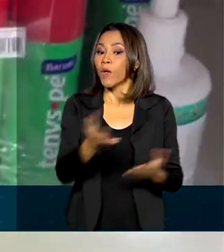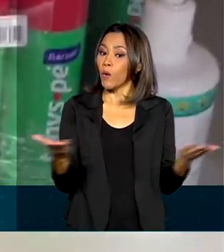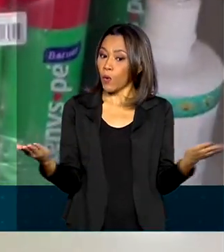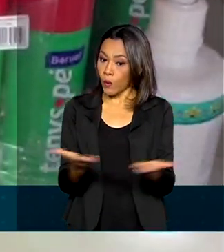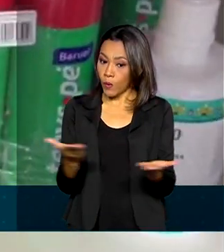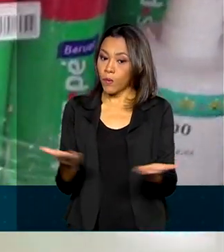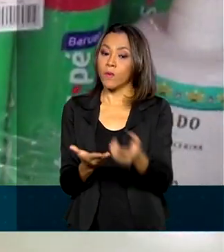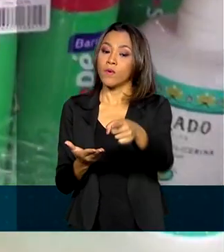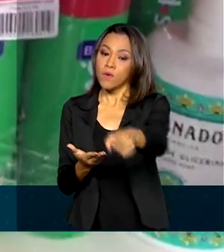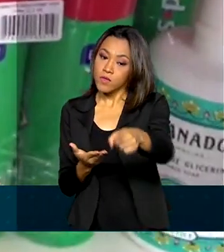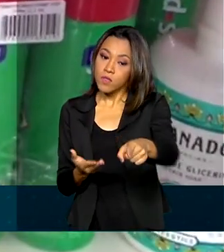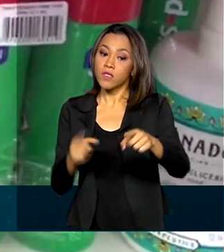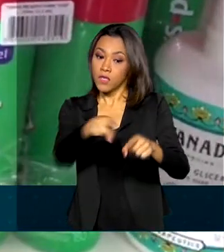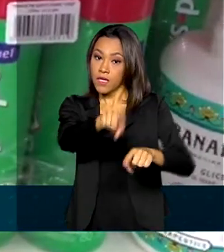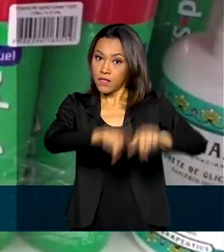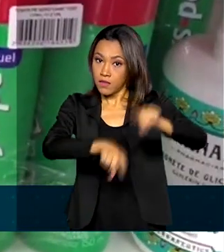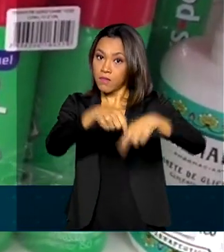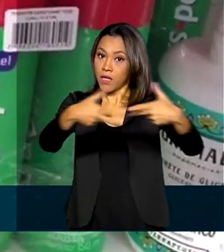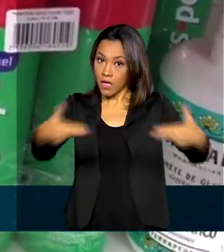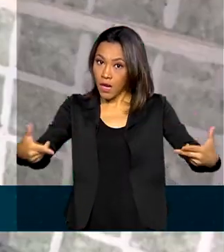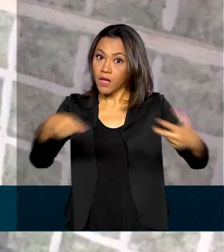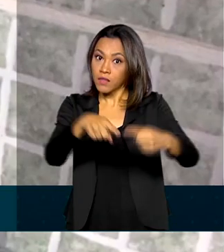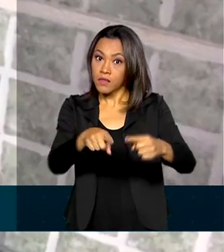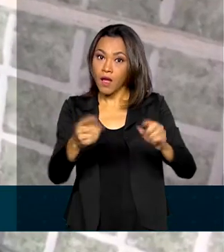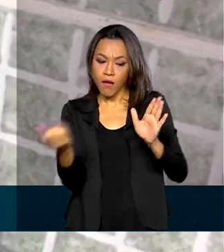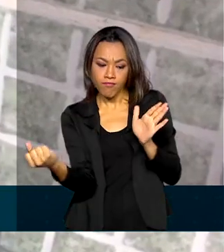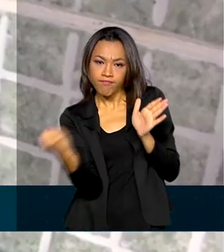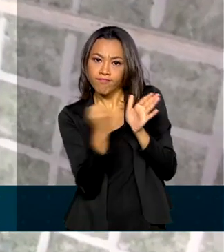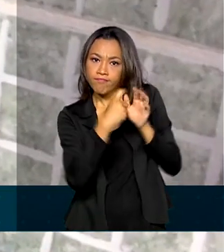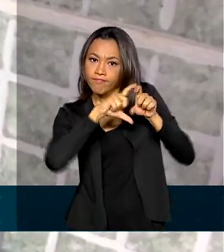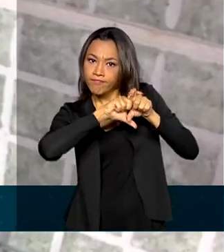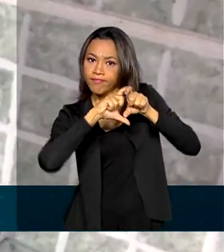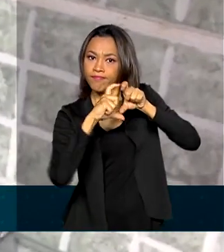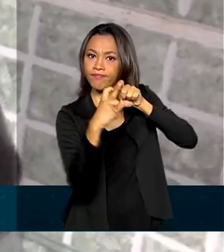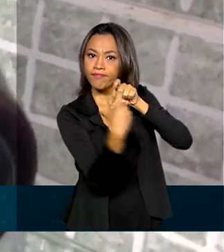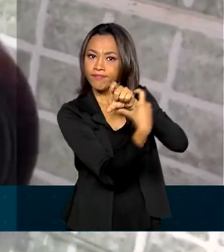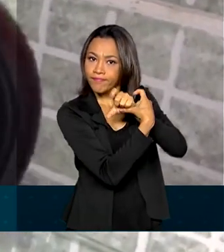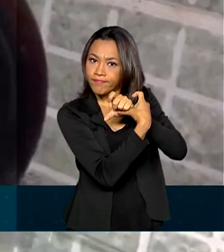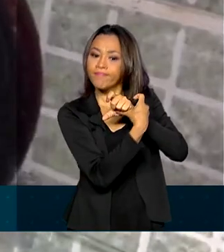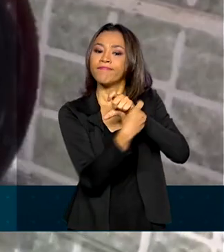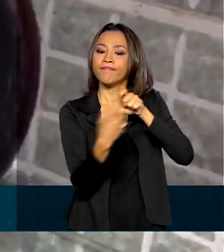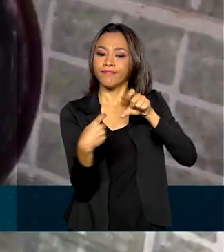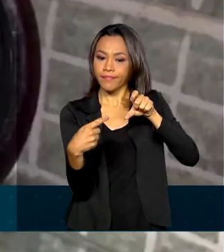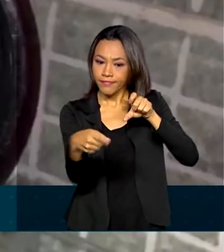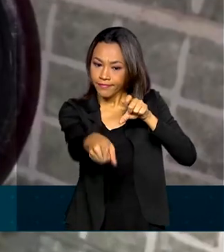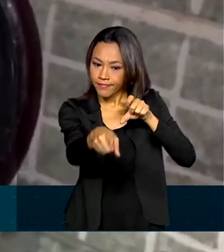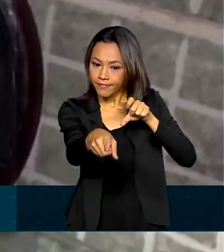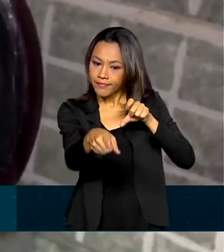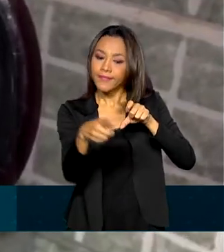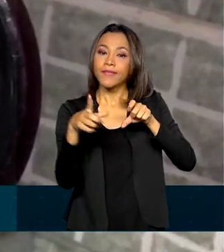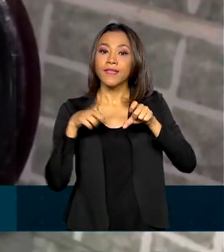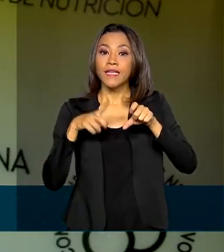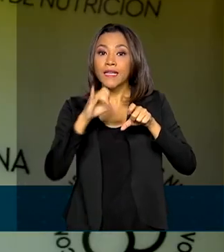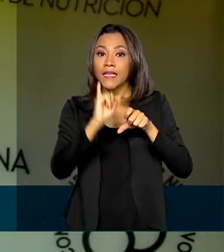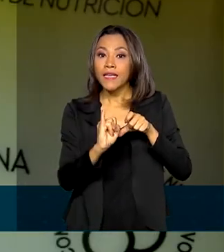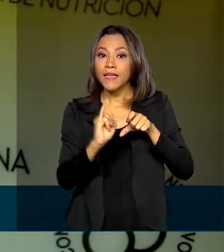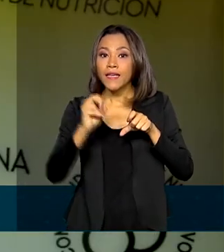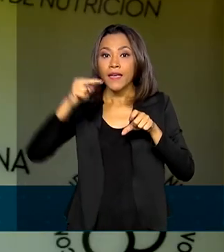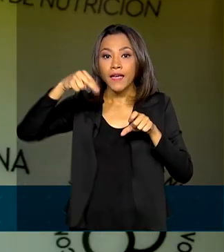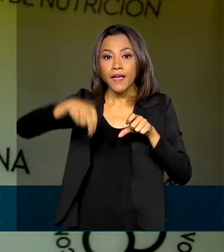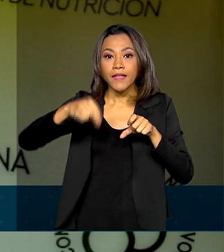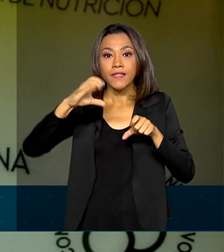substâncias de um produto cosmético estão descritas em um sistema de codificação chamado INCI,